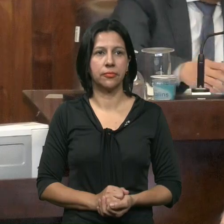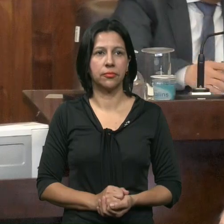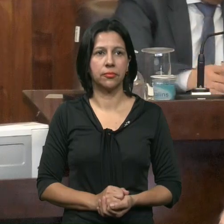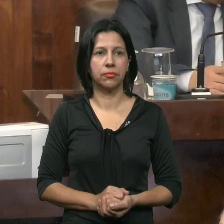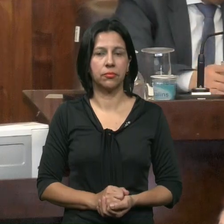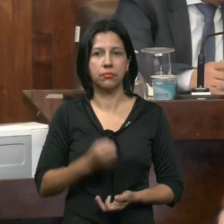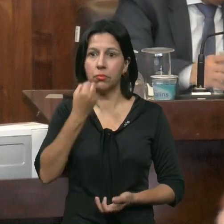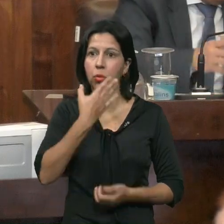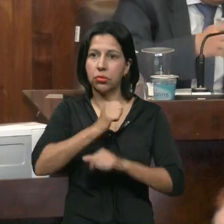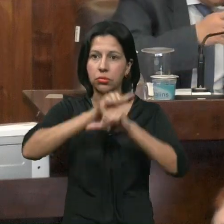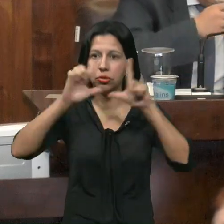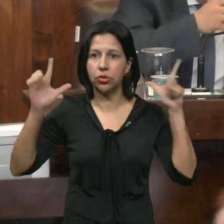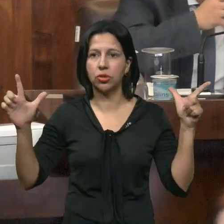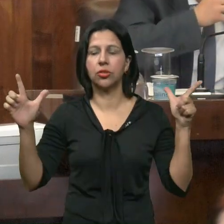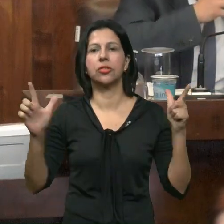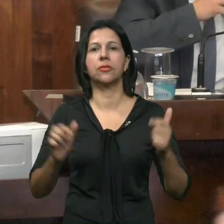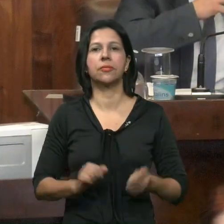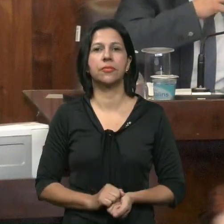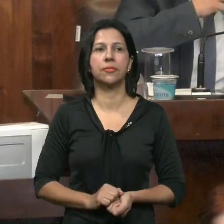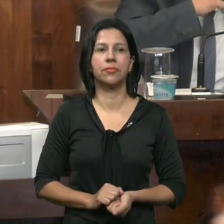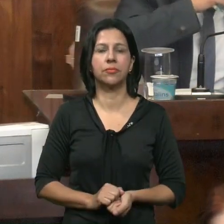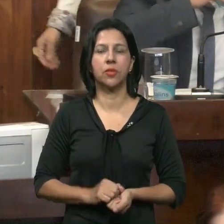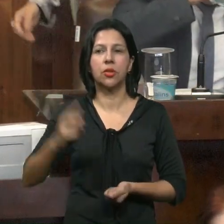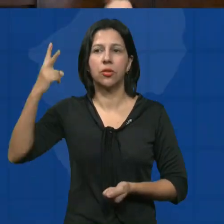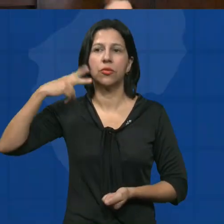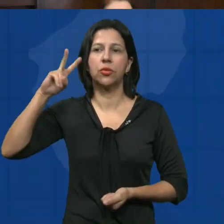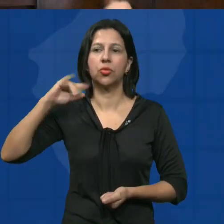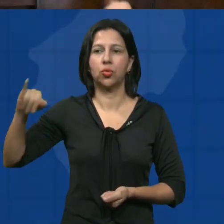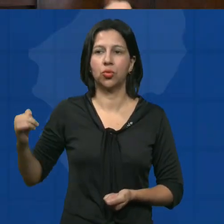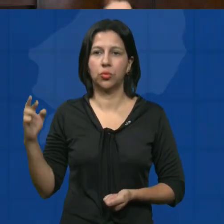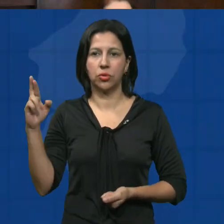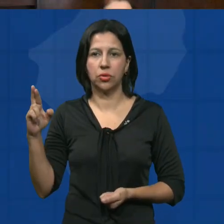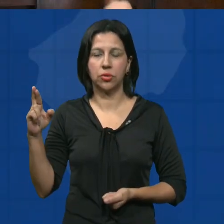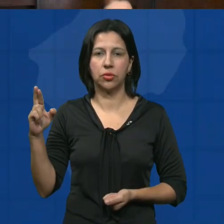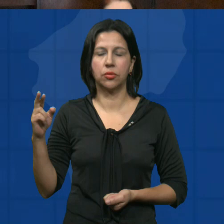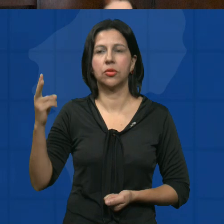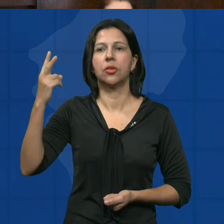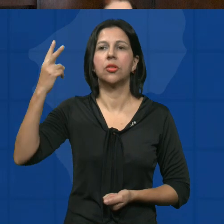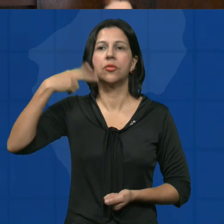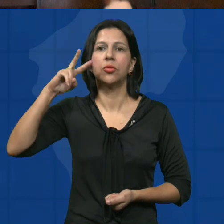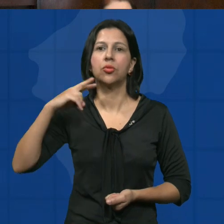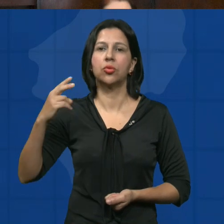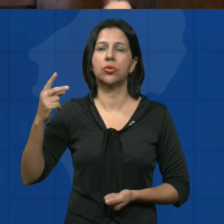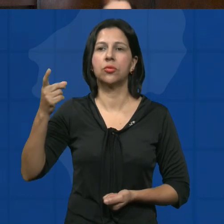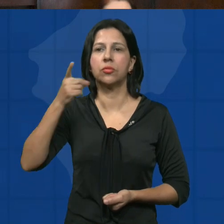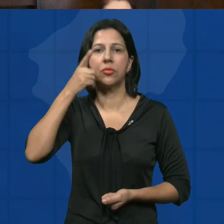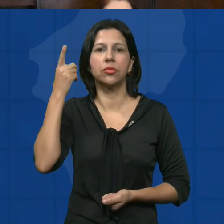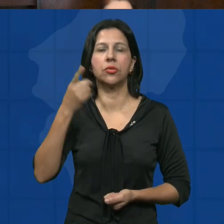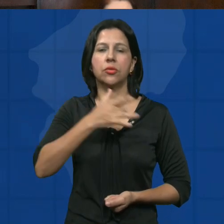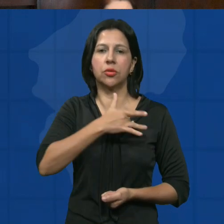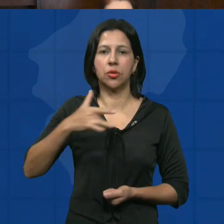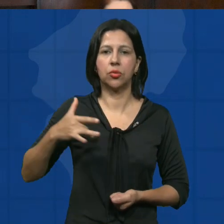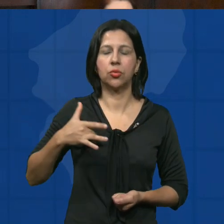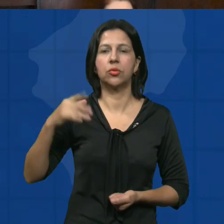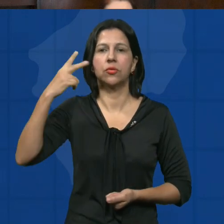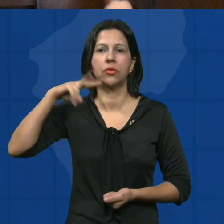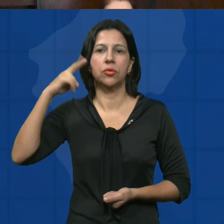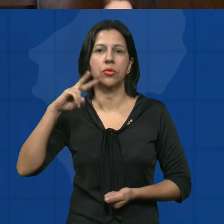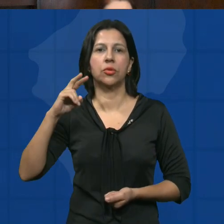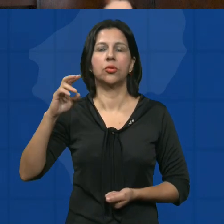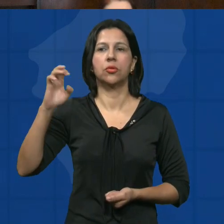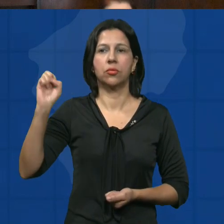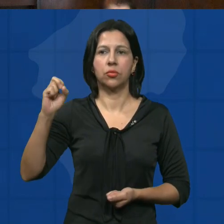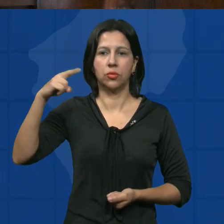Bom dia a todos Vereador Júlio Moraes Vereador Danilo da Saúde Vereador Eduardo